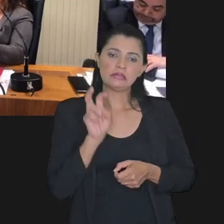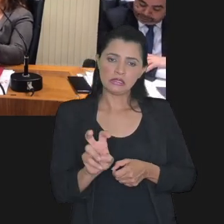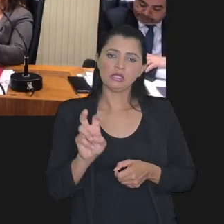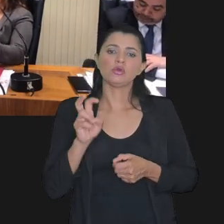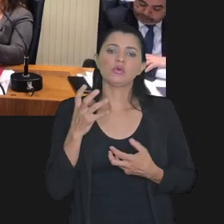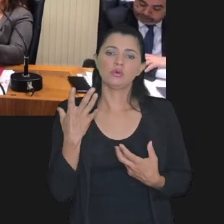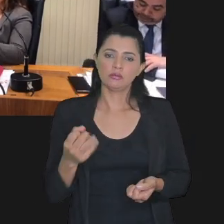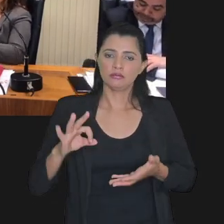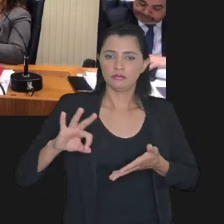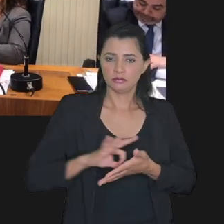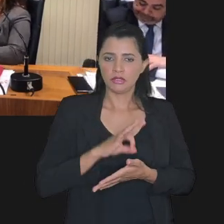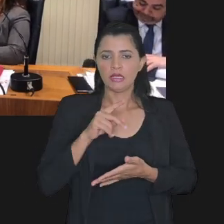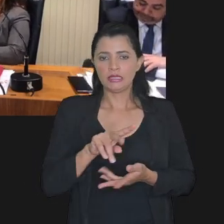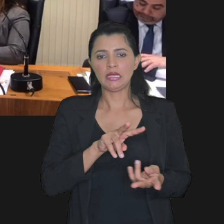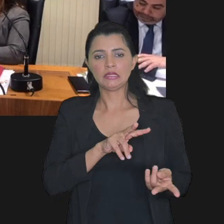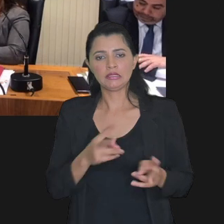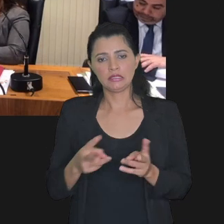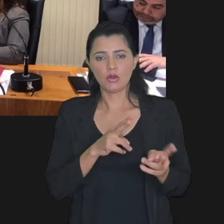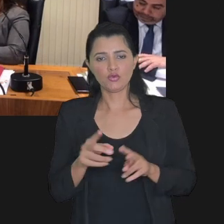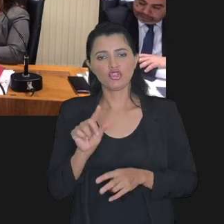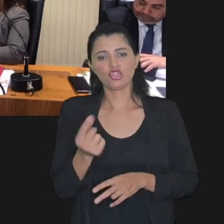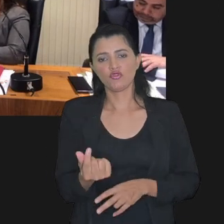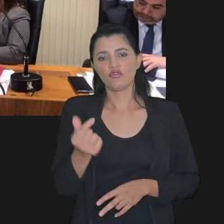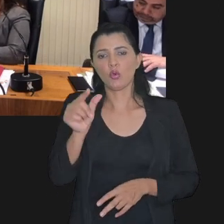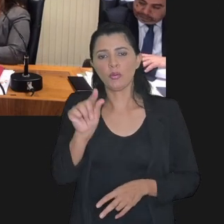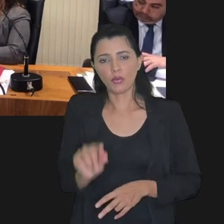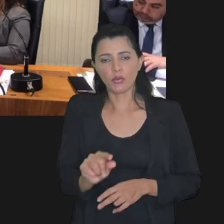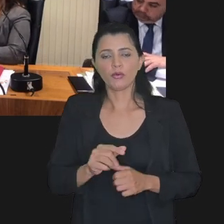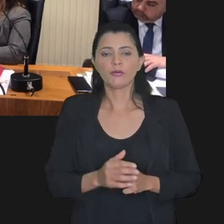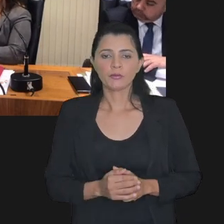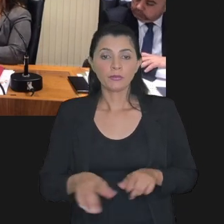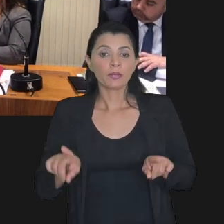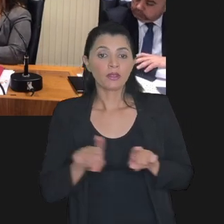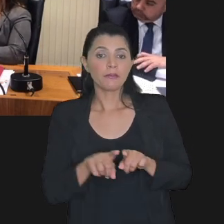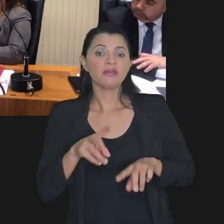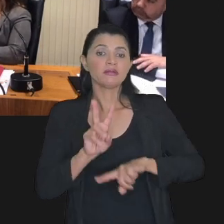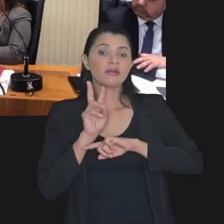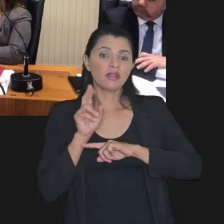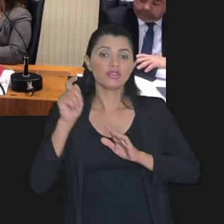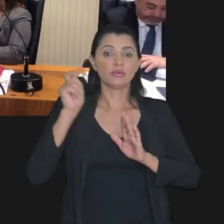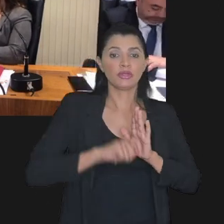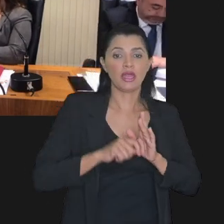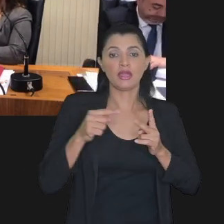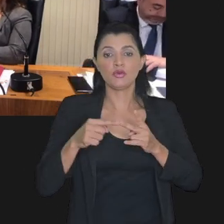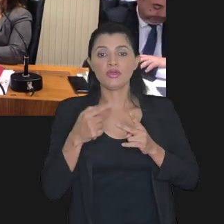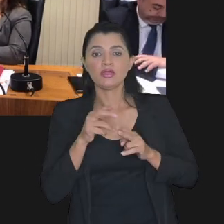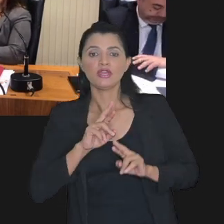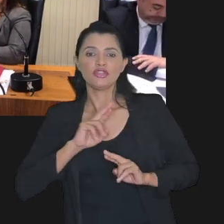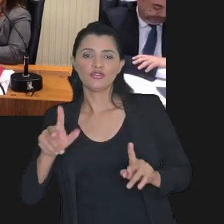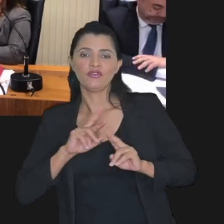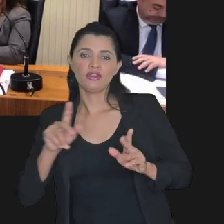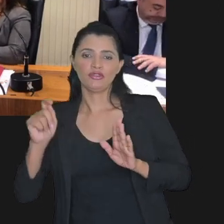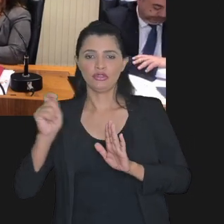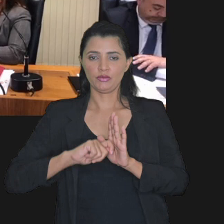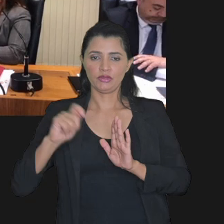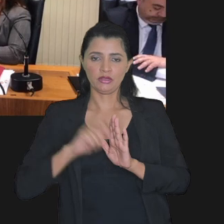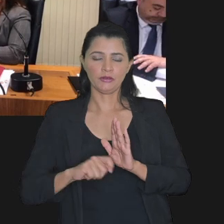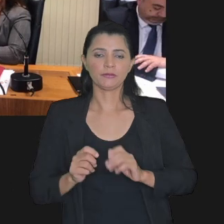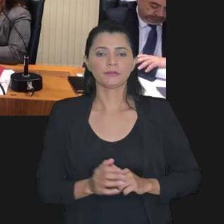adesões à transação de pequeno valor. E aqui também créditos tributários e não tributários atualmente.